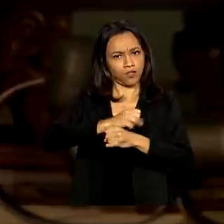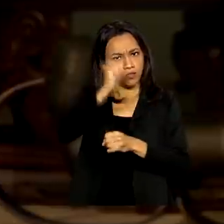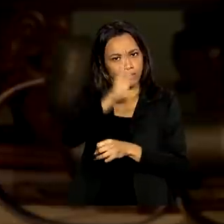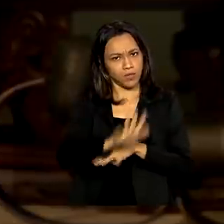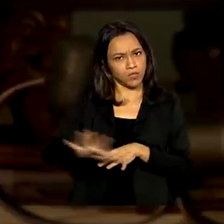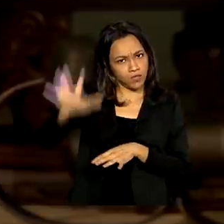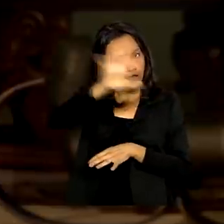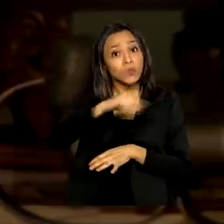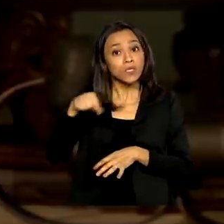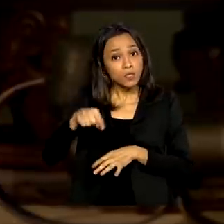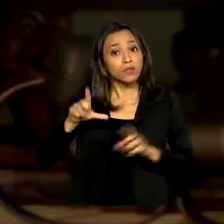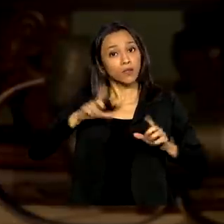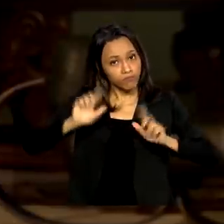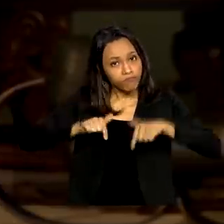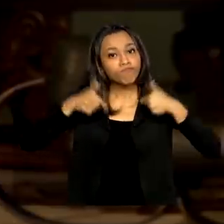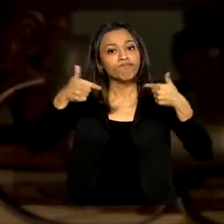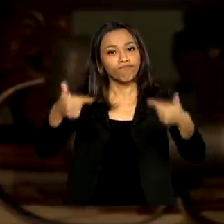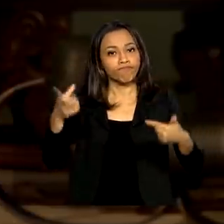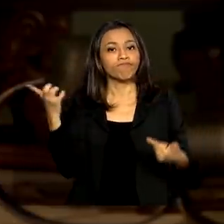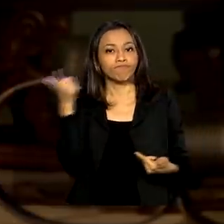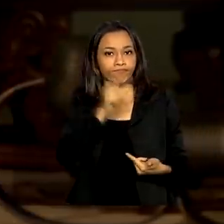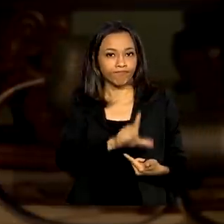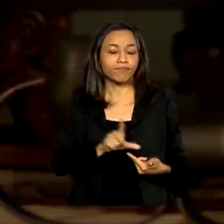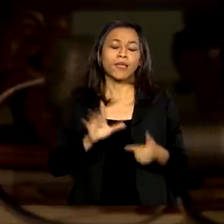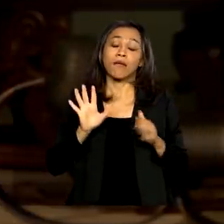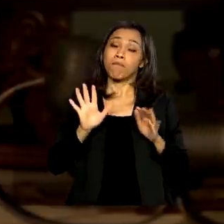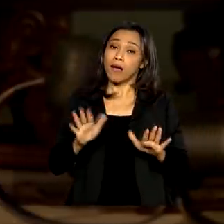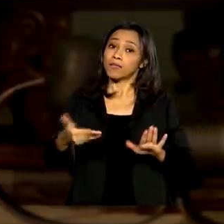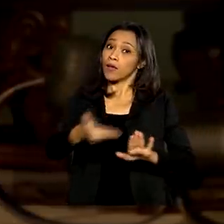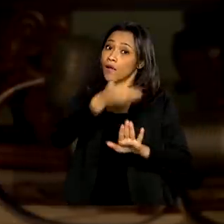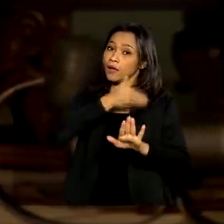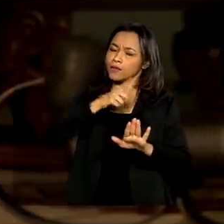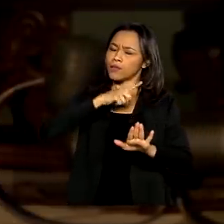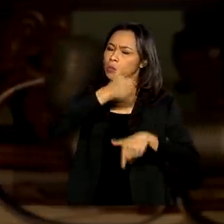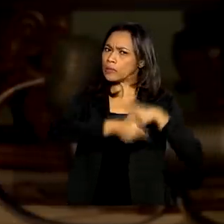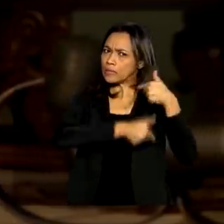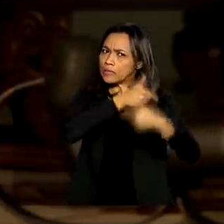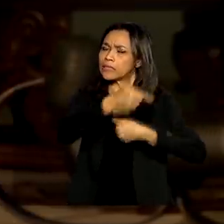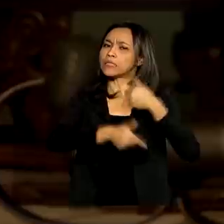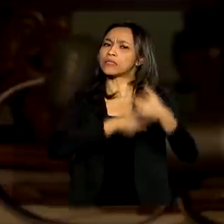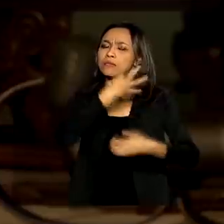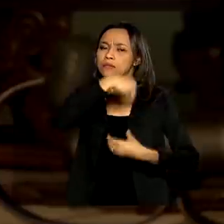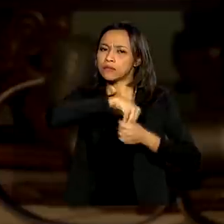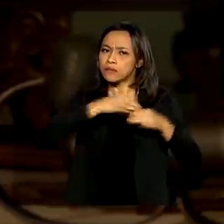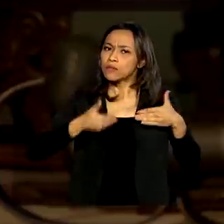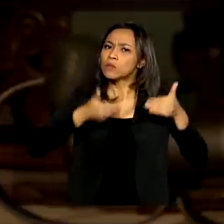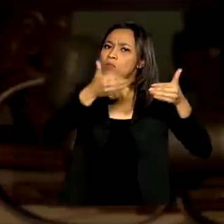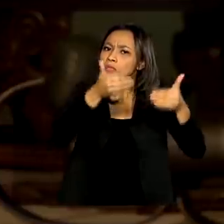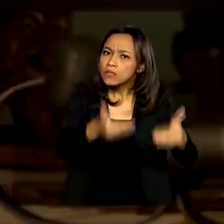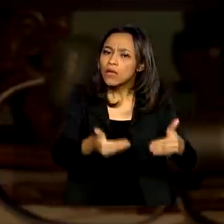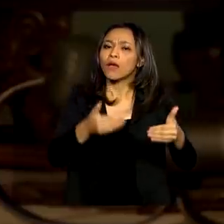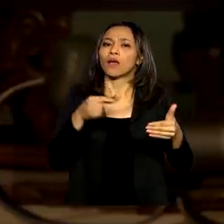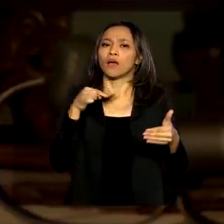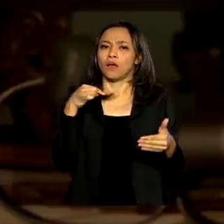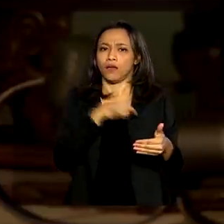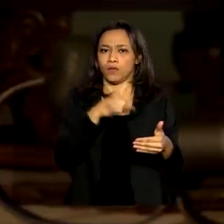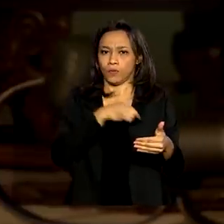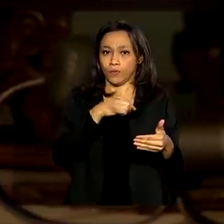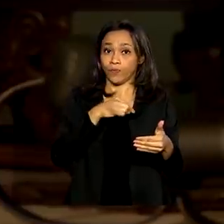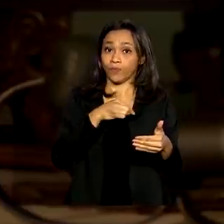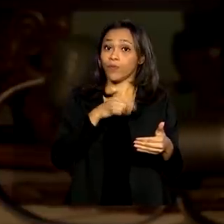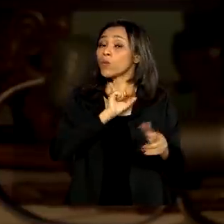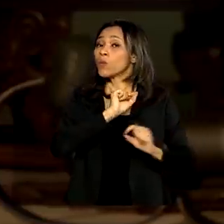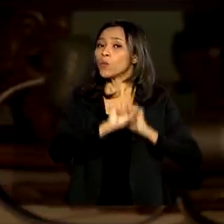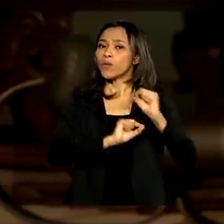isso tem sido feito. Agora, além disso, existe um grande trabalho no Ministério, que nós chamamos de MCTIC Conecta Brasil.